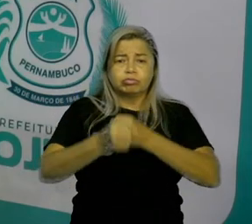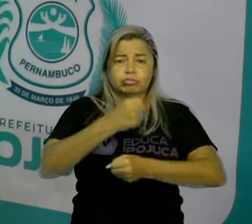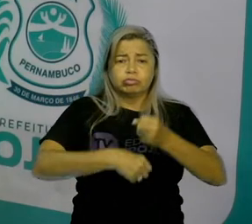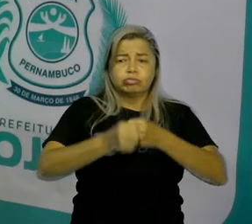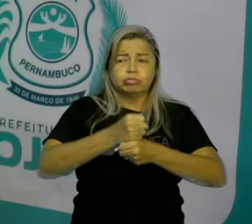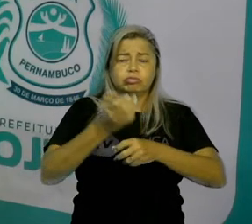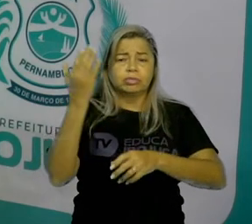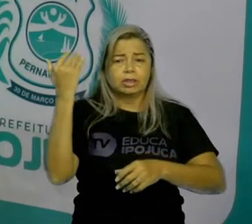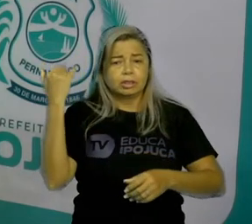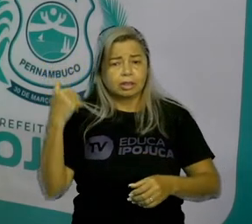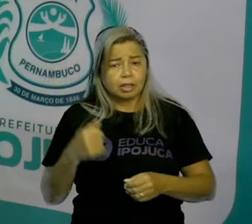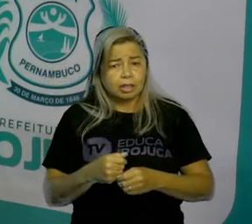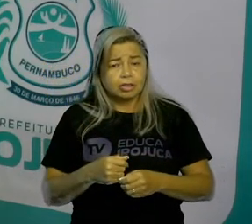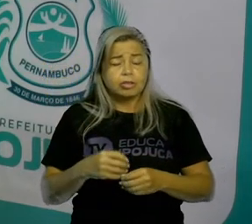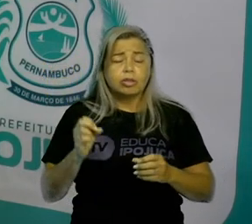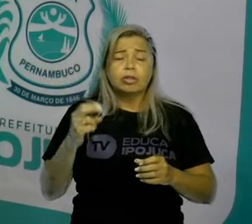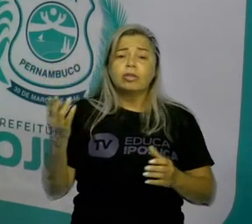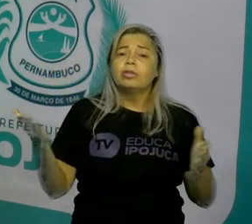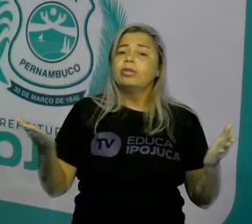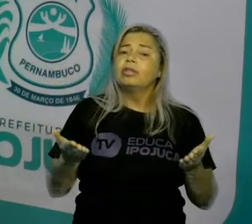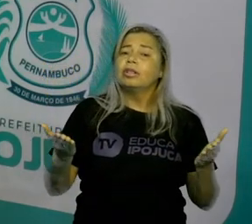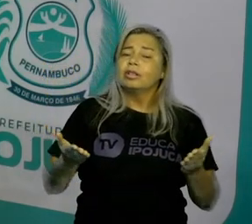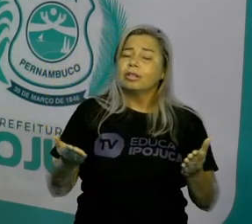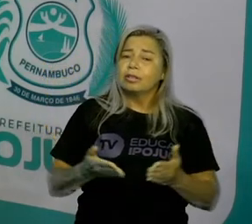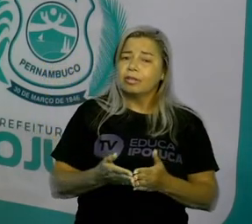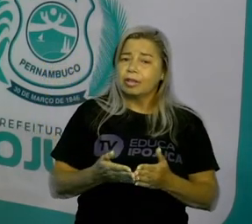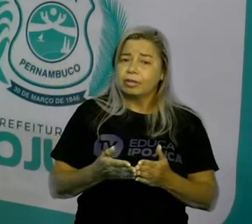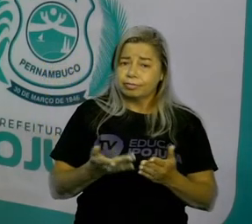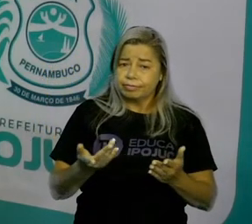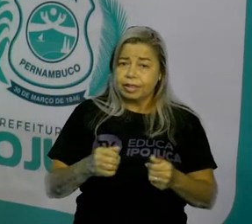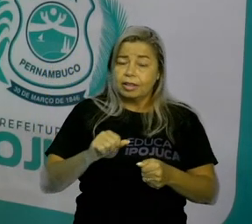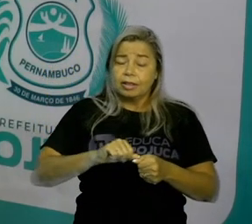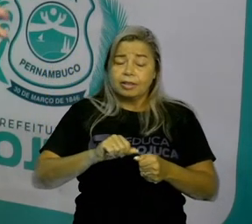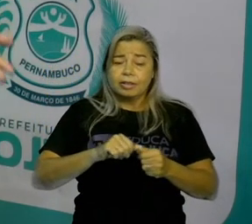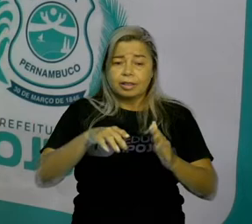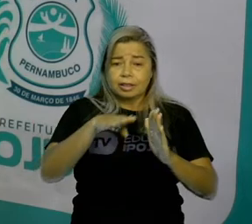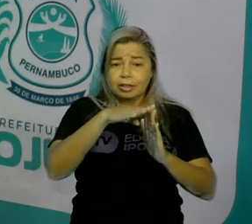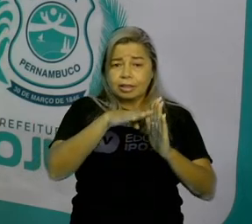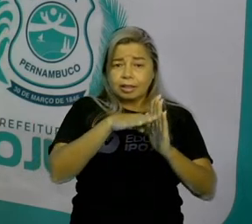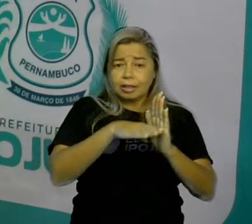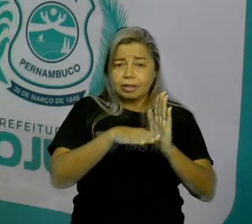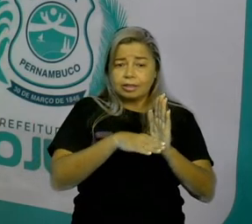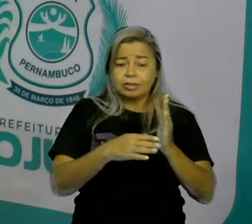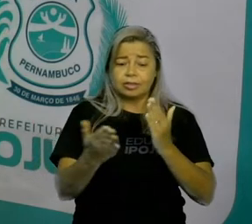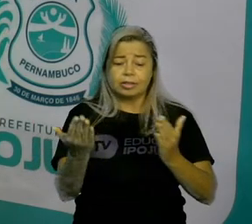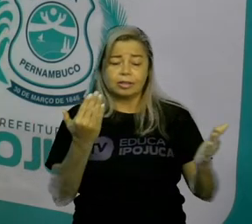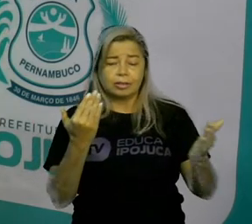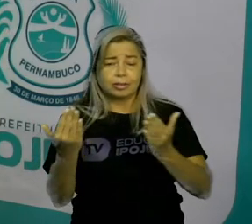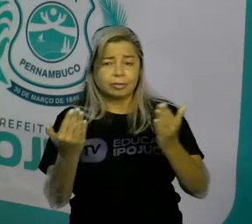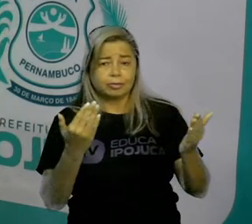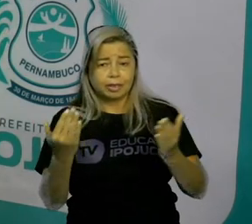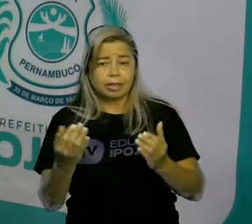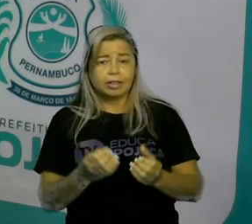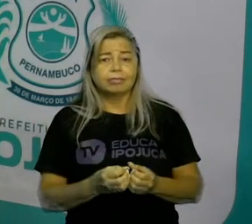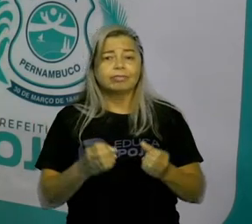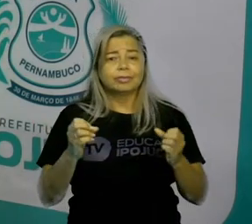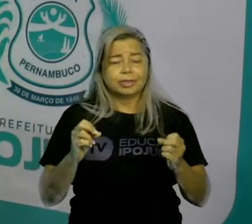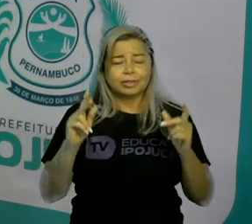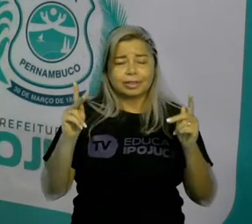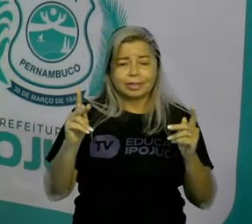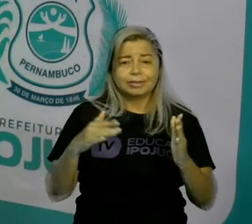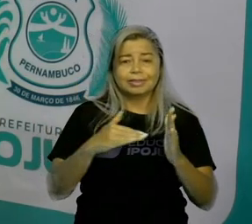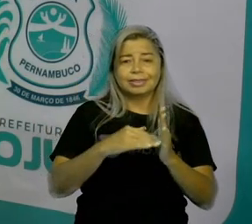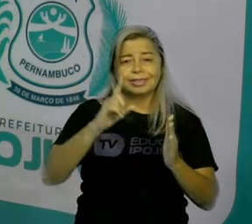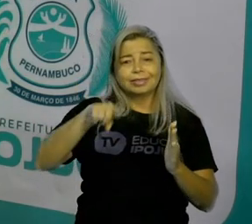de agora? Então, você vai fazer uma lista e vai comparar o tipo de agricultura que tinha antes com a de agora. E até a